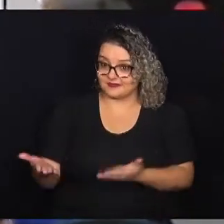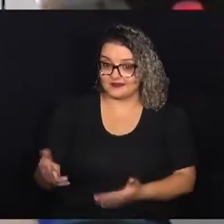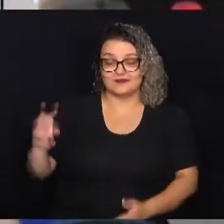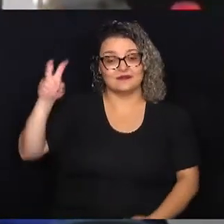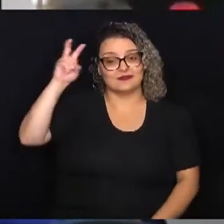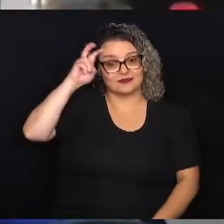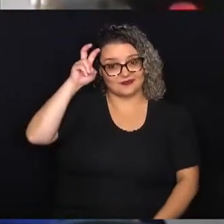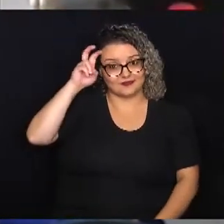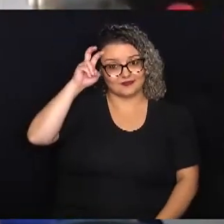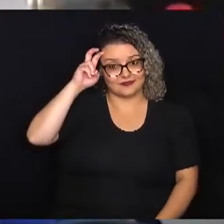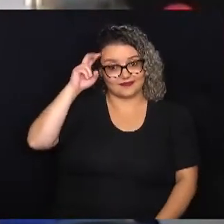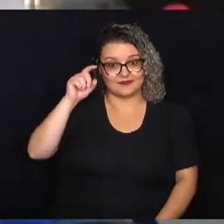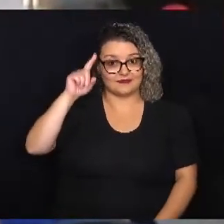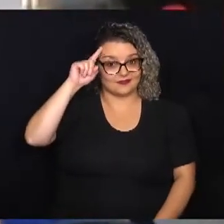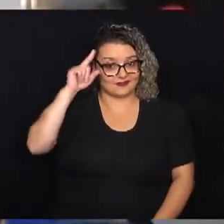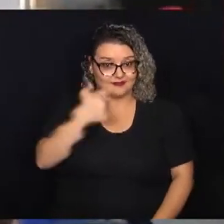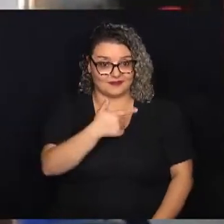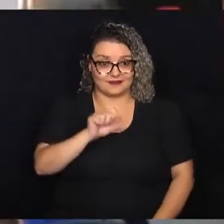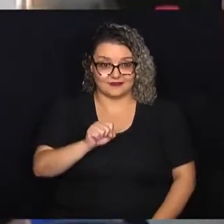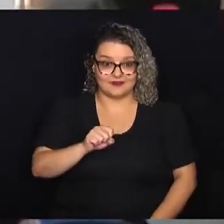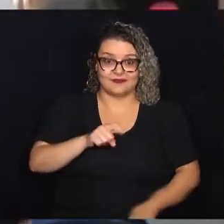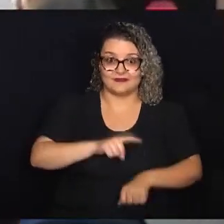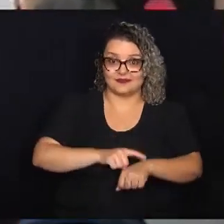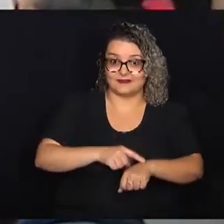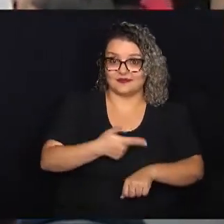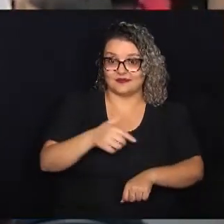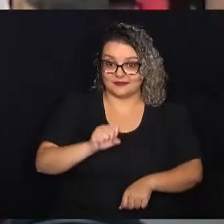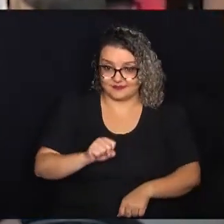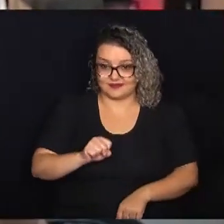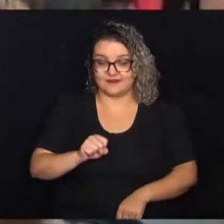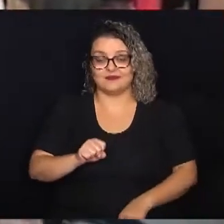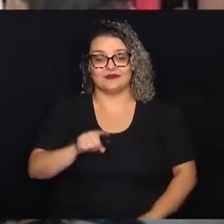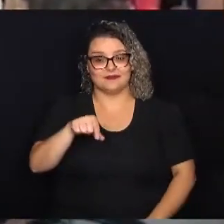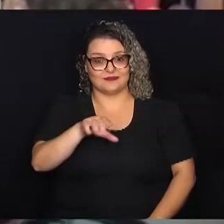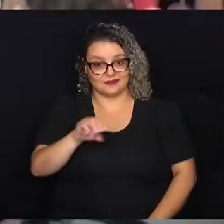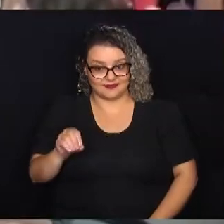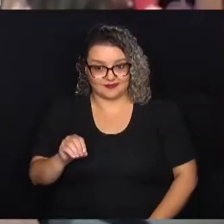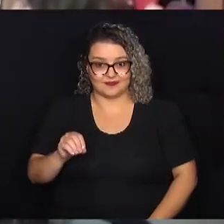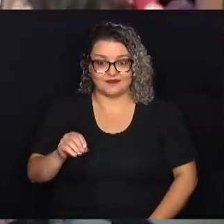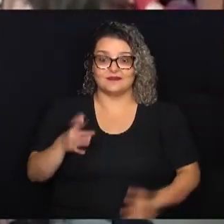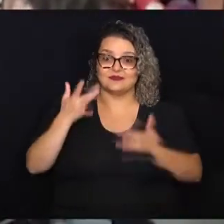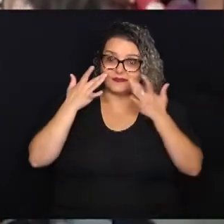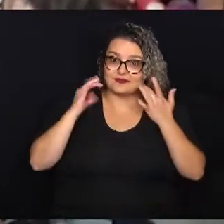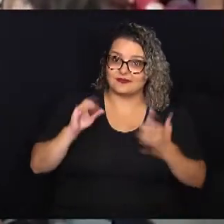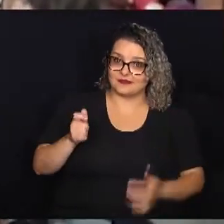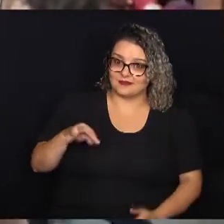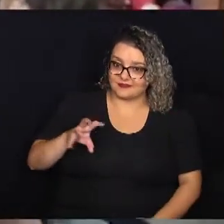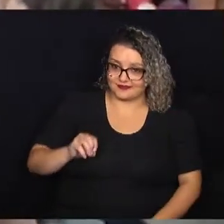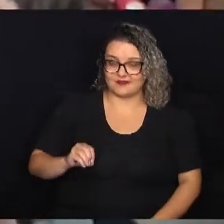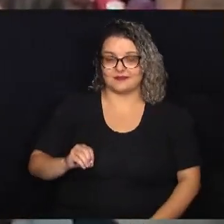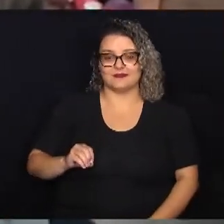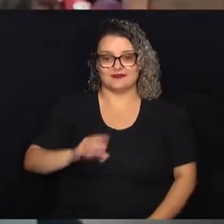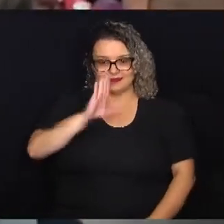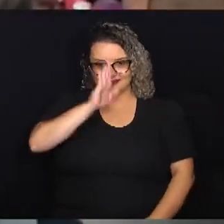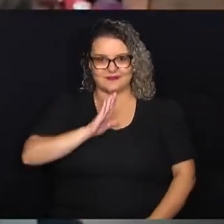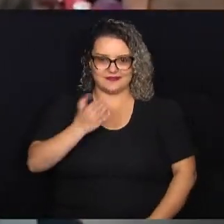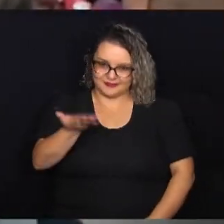quinta-feira, dia 28, às 20h, no Teatro Castro Mendes. E é de graça e a gente fica esperando vocês.